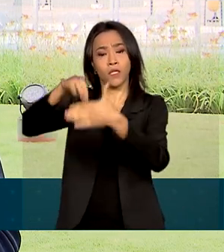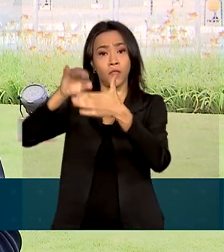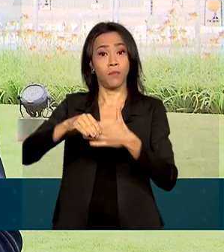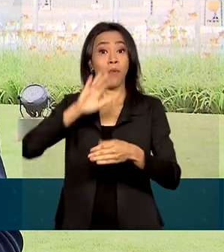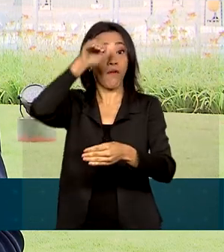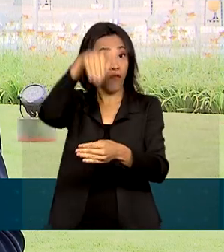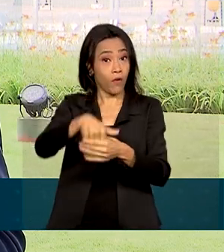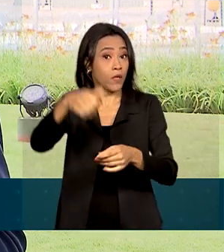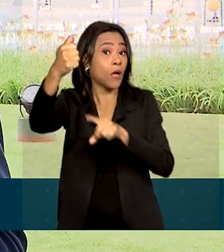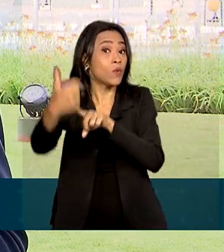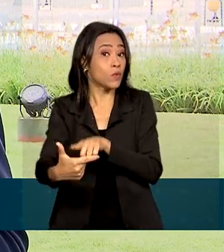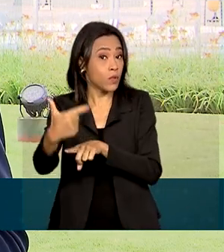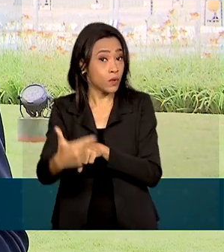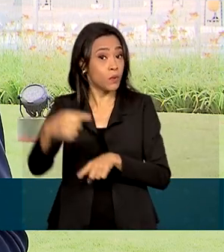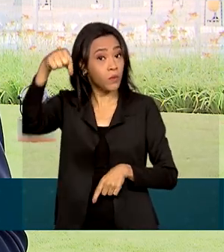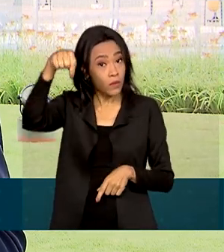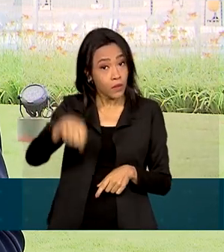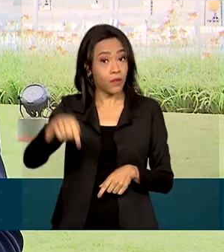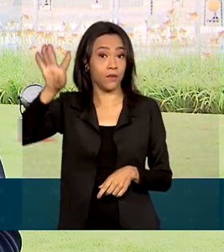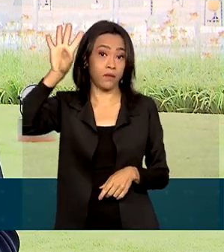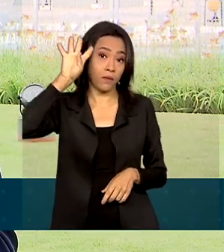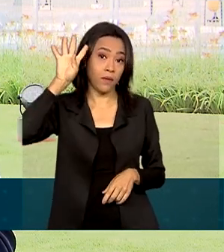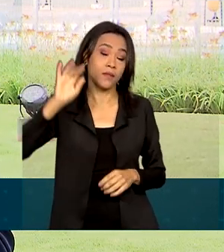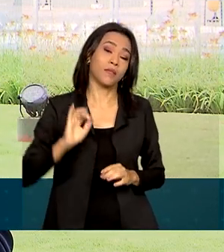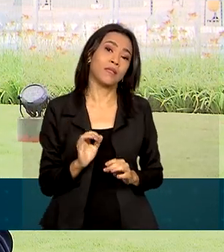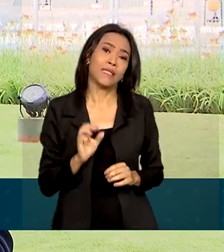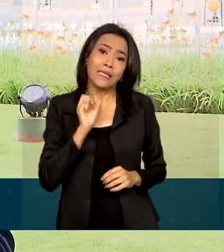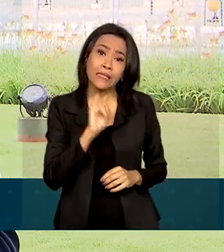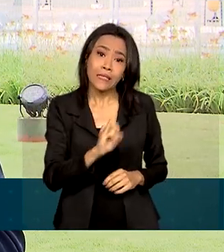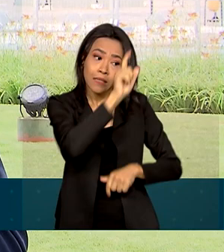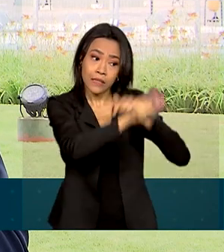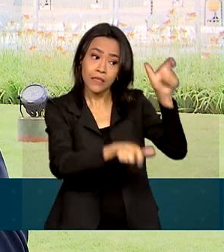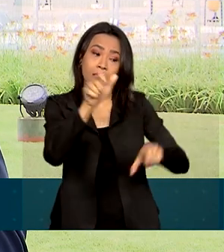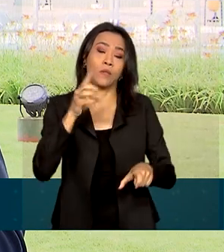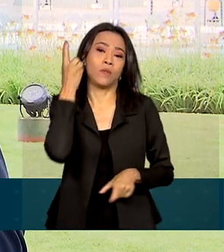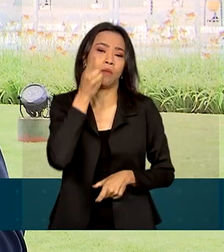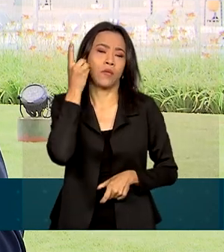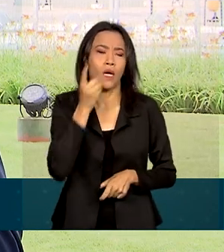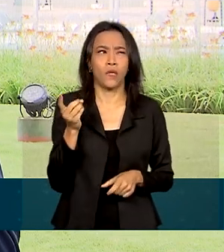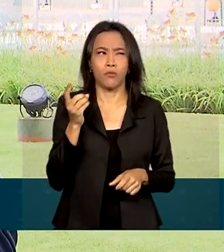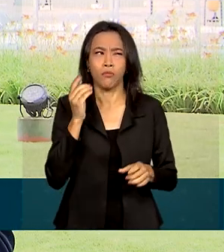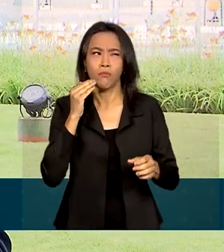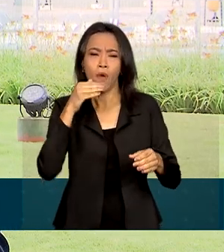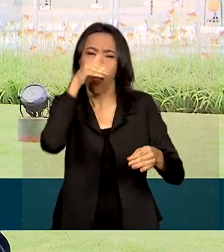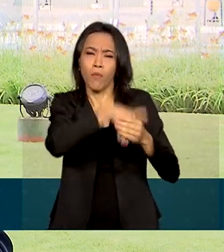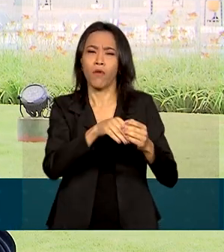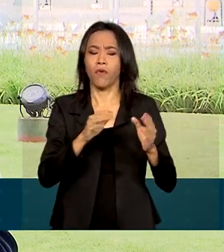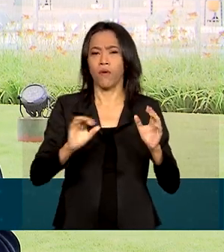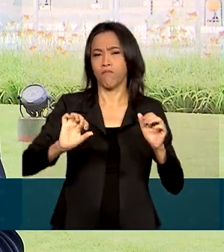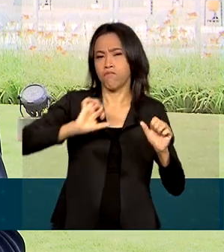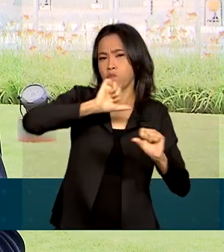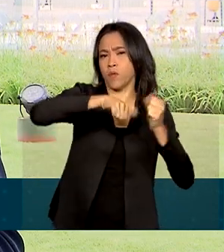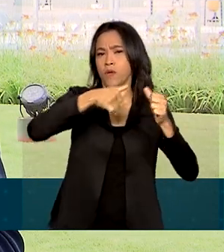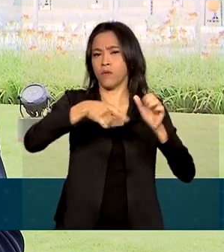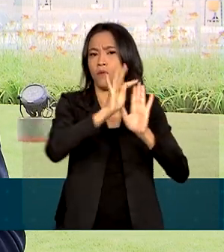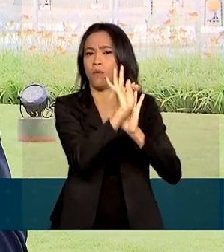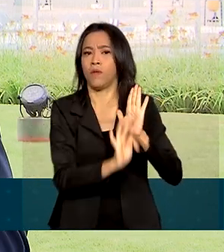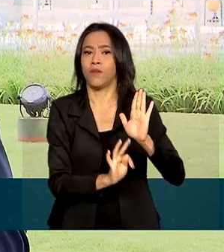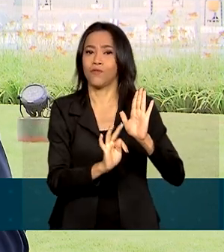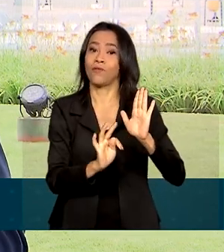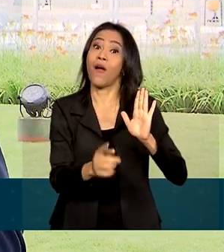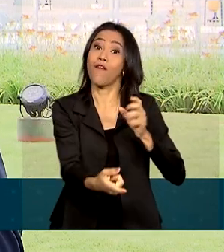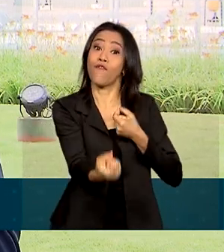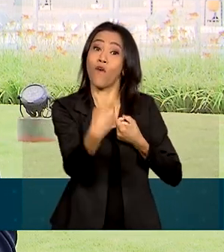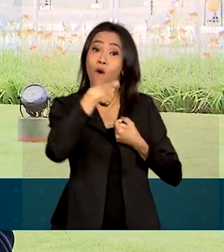nesta quarta-feira. Mas se os deputados aprovarem alguma mudança no texto, ele retorna